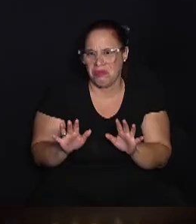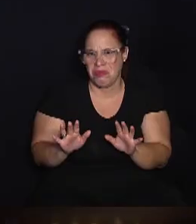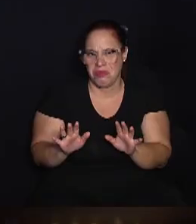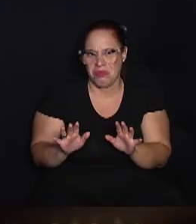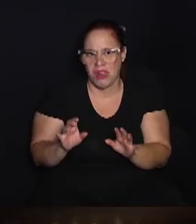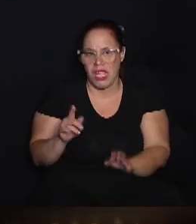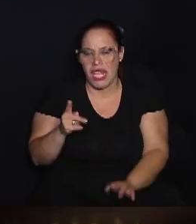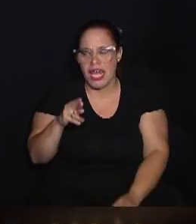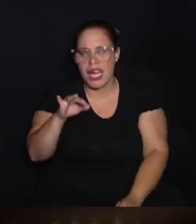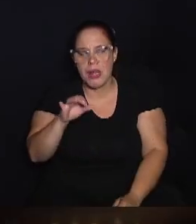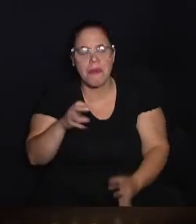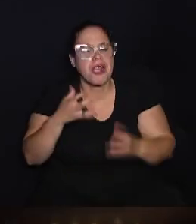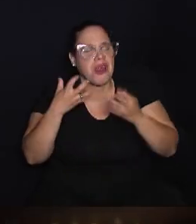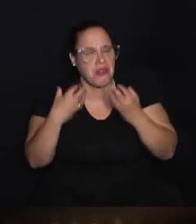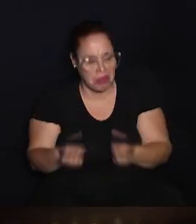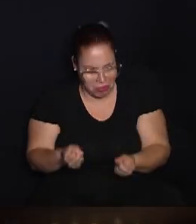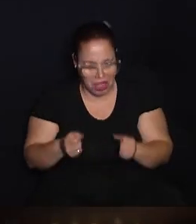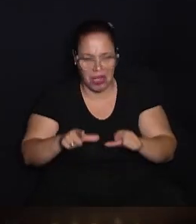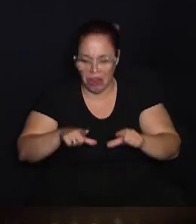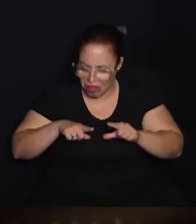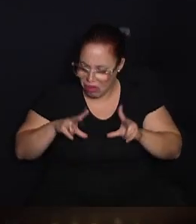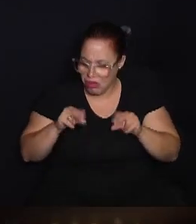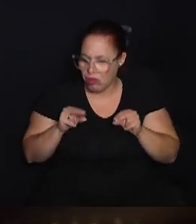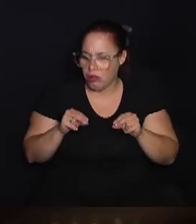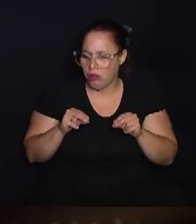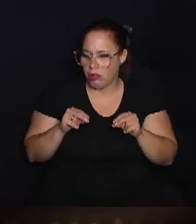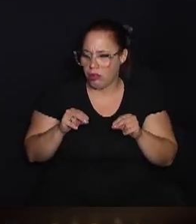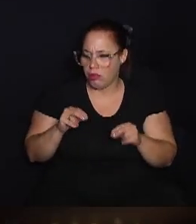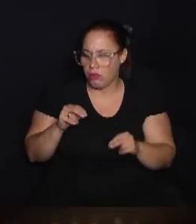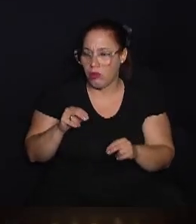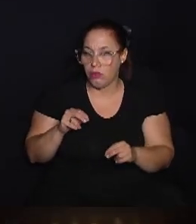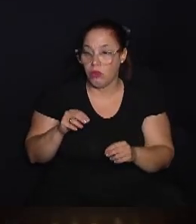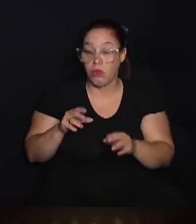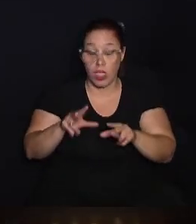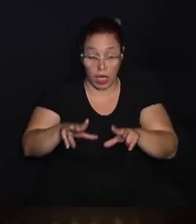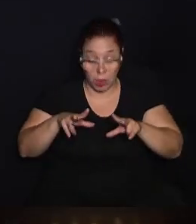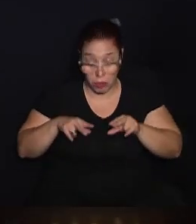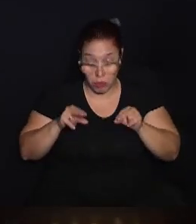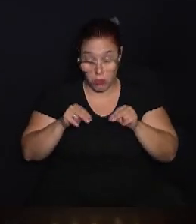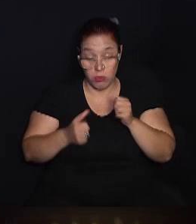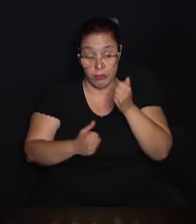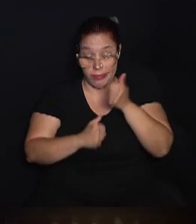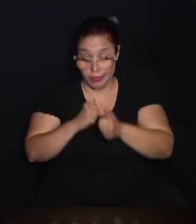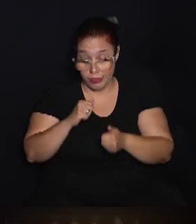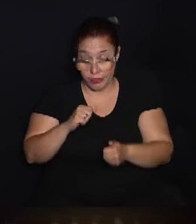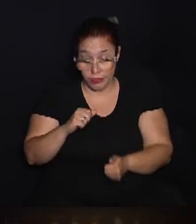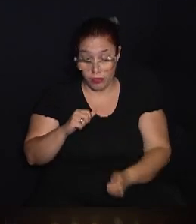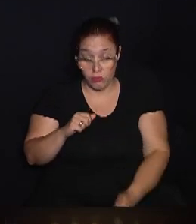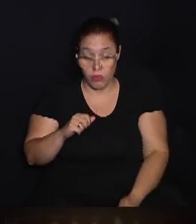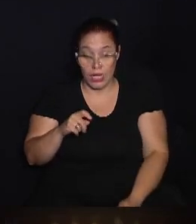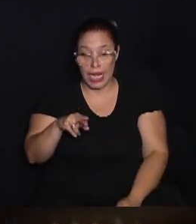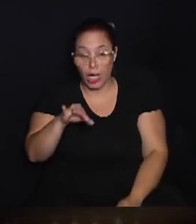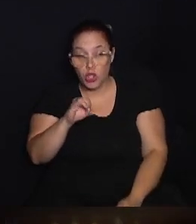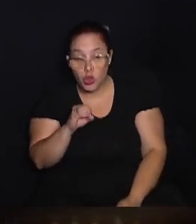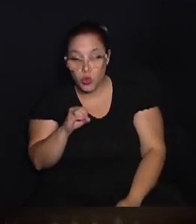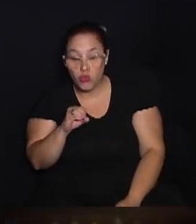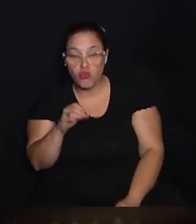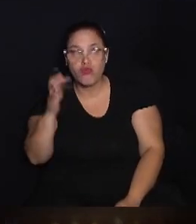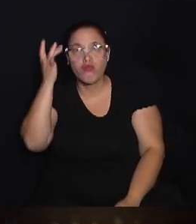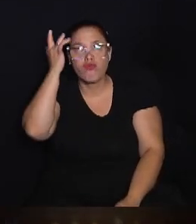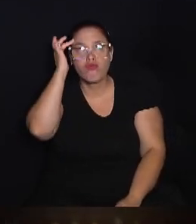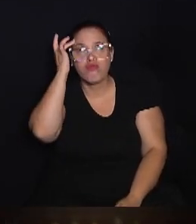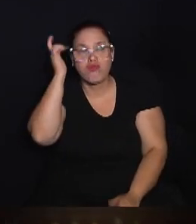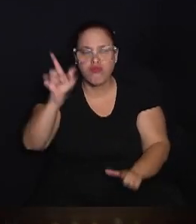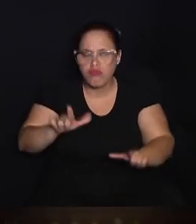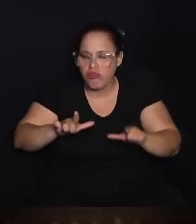eu acho que a Ípica merece essa honraria desse prêmio de mérito esportivo do Sérgio Salgusse. Eu acho que é